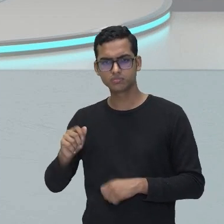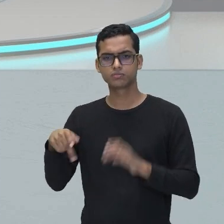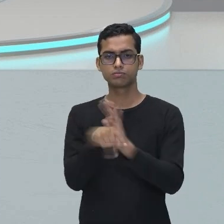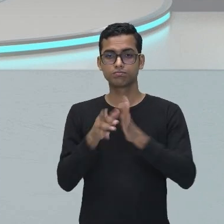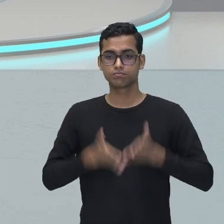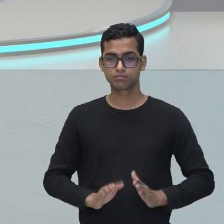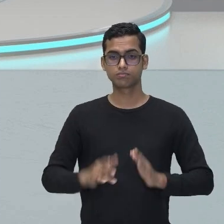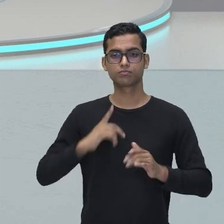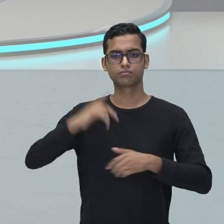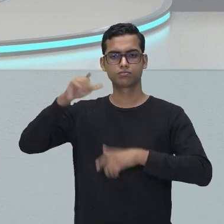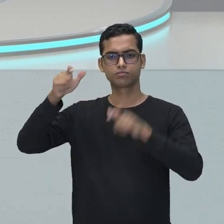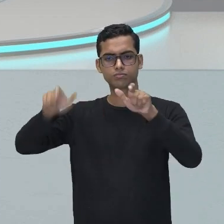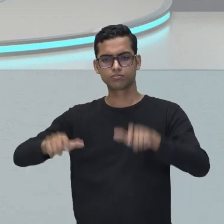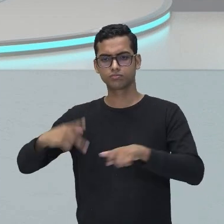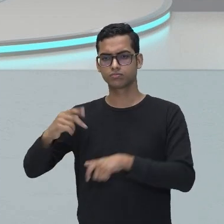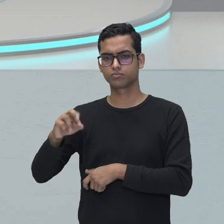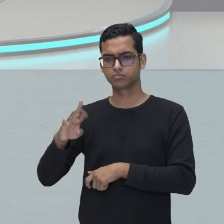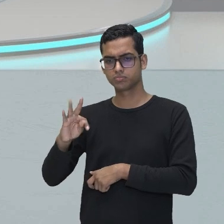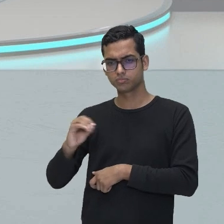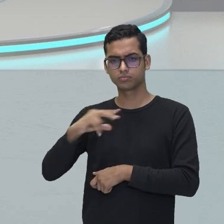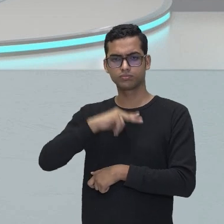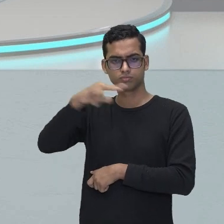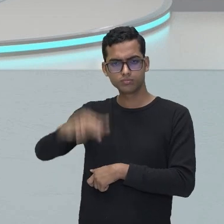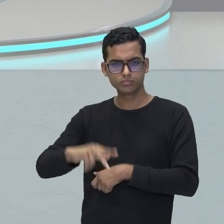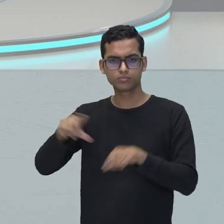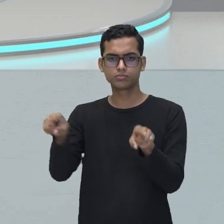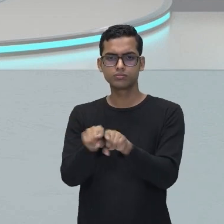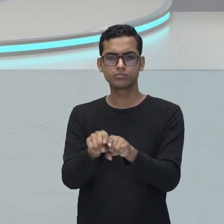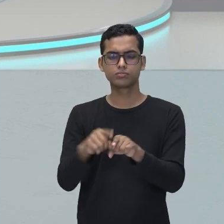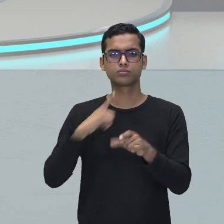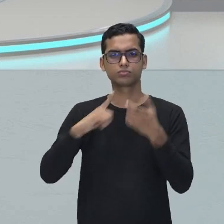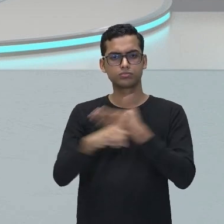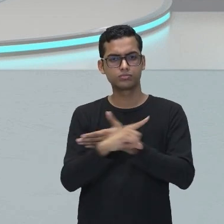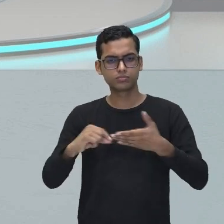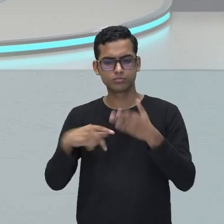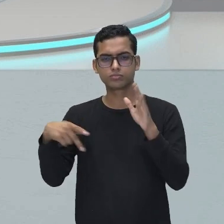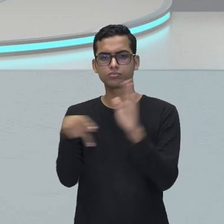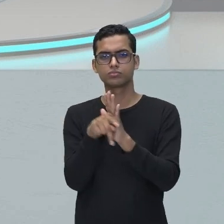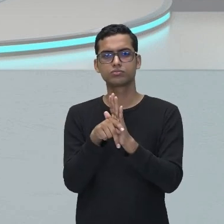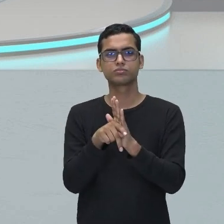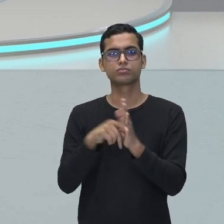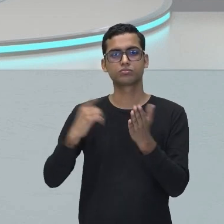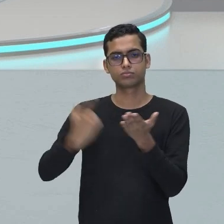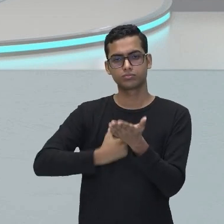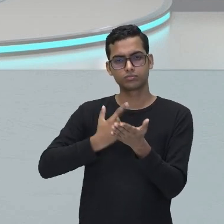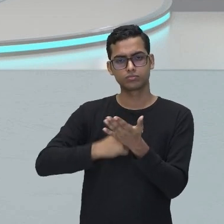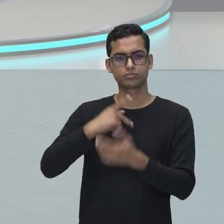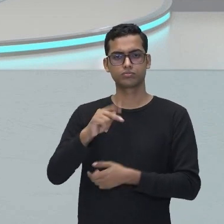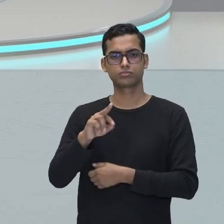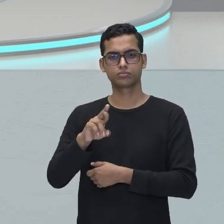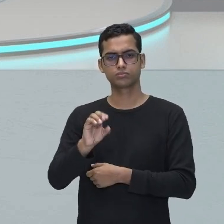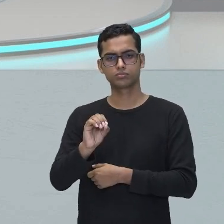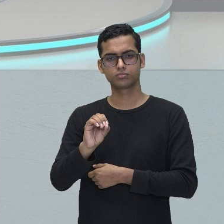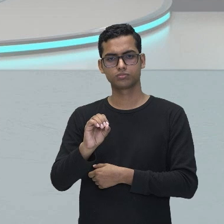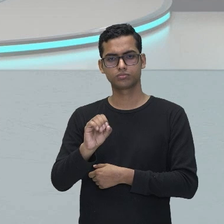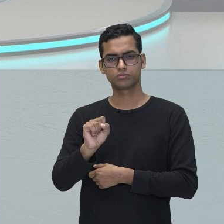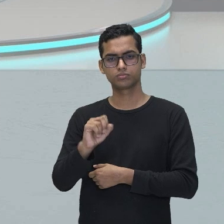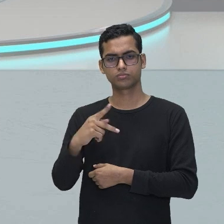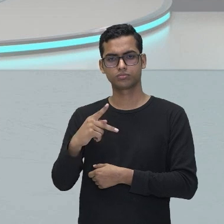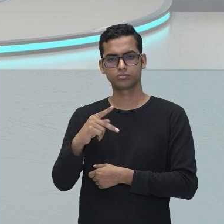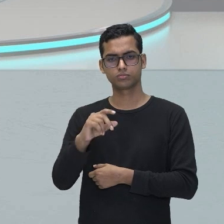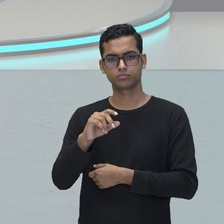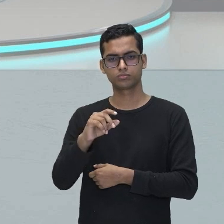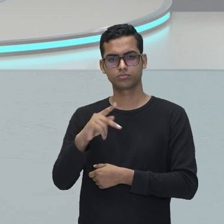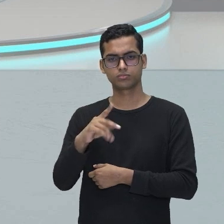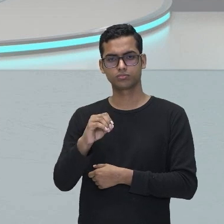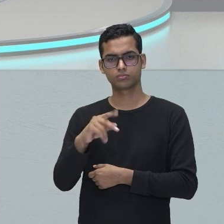Portugal. Bento Teixeira é o autor da obra Prosopopeia. Então, a obra Prosopopeia é a